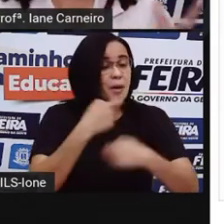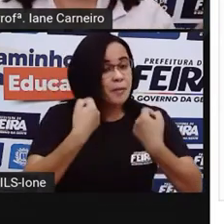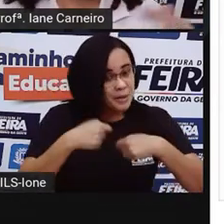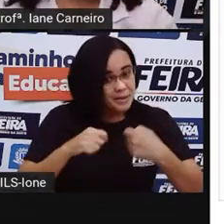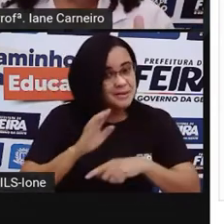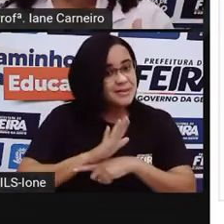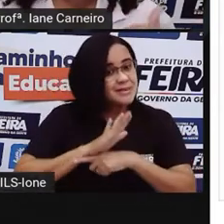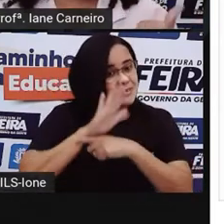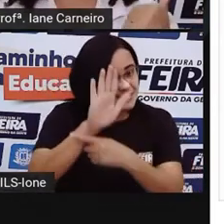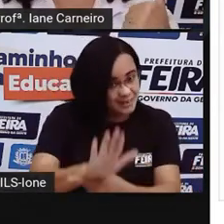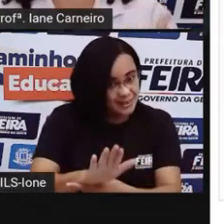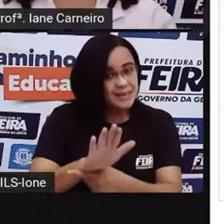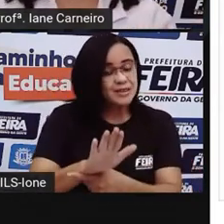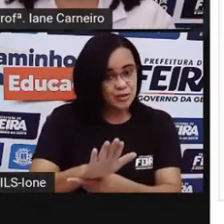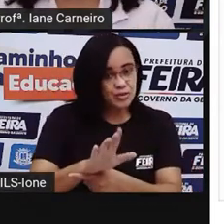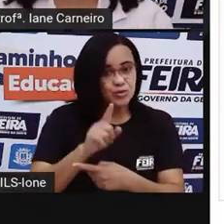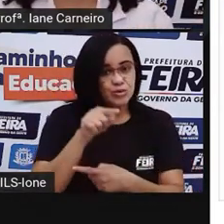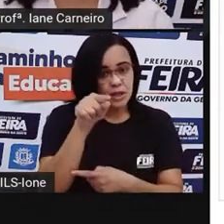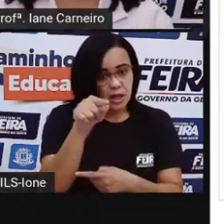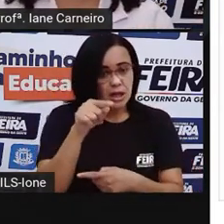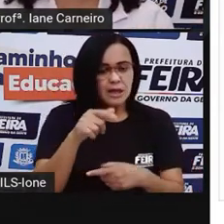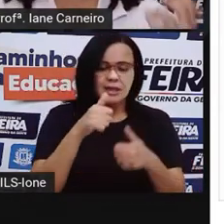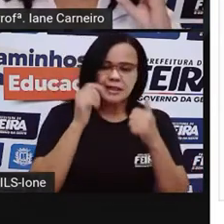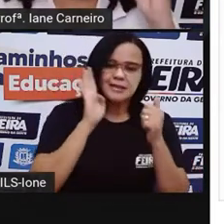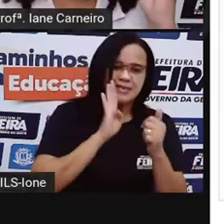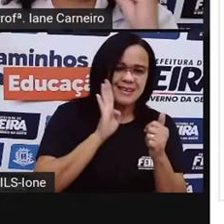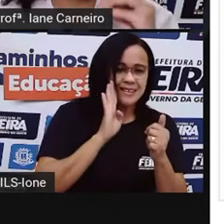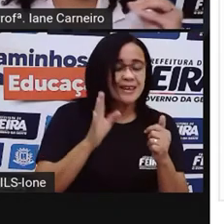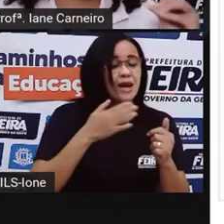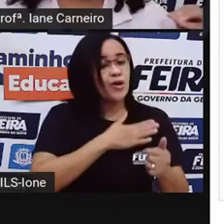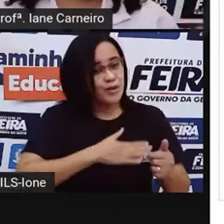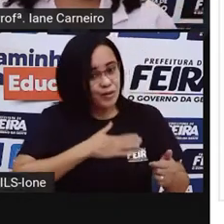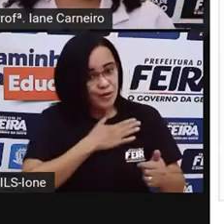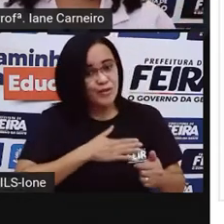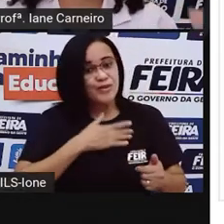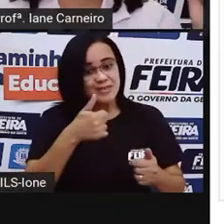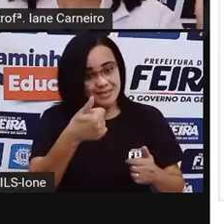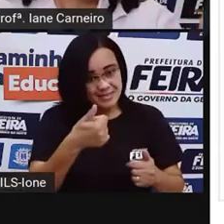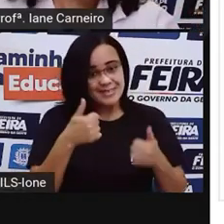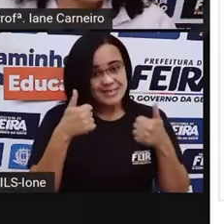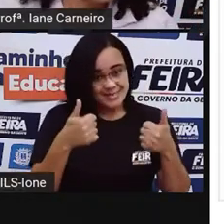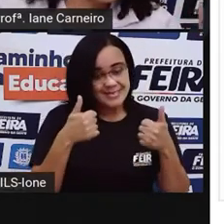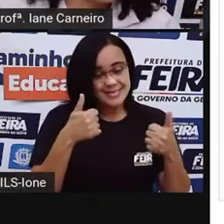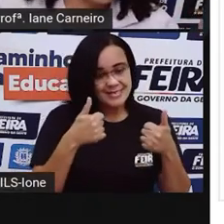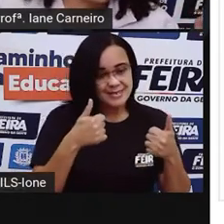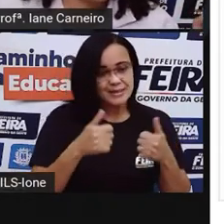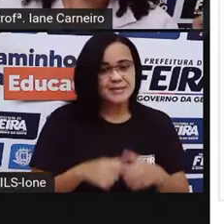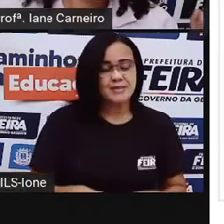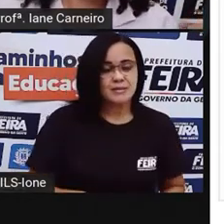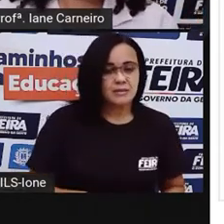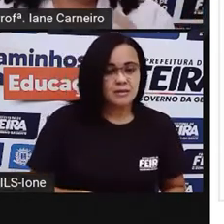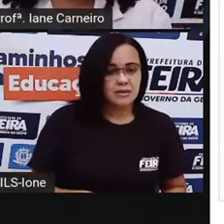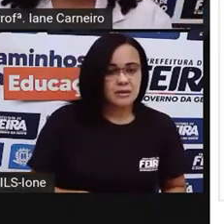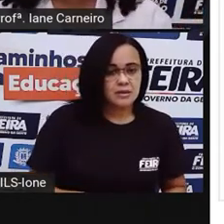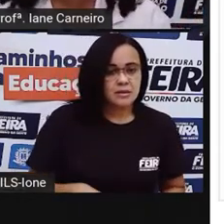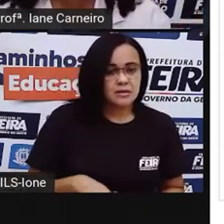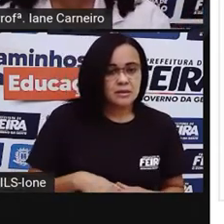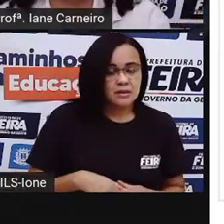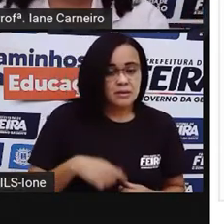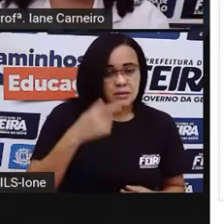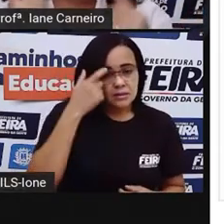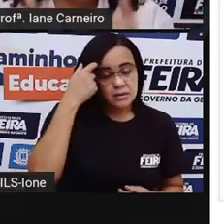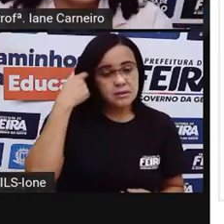Então esse formato aqui a Pró também acha bacana, né? E aí a gente vai formando duplinhas para ir aprendendo